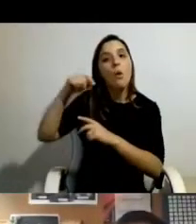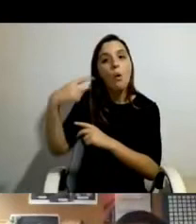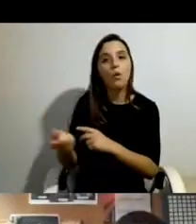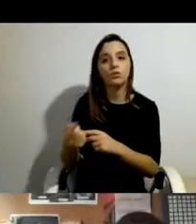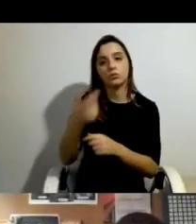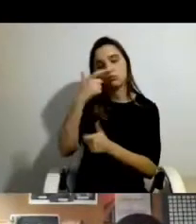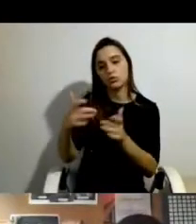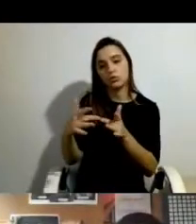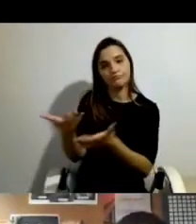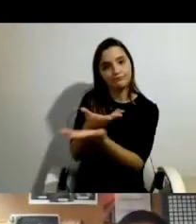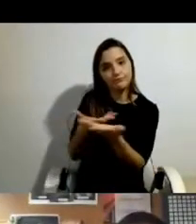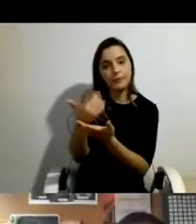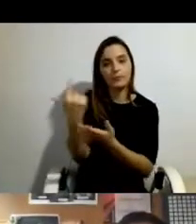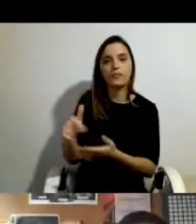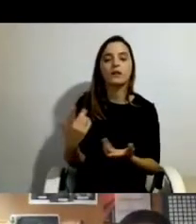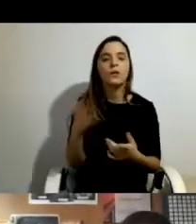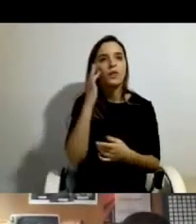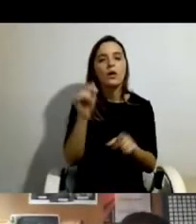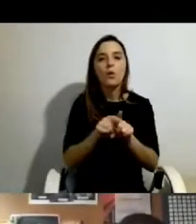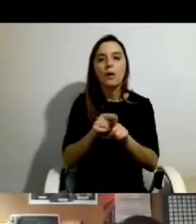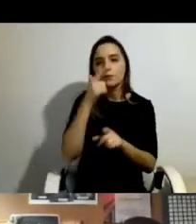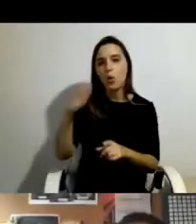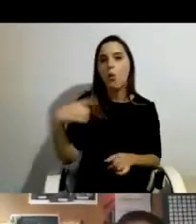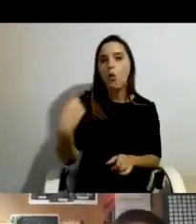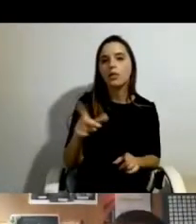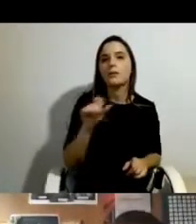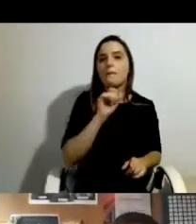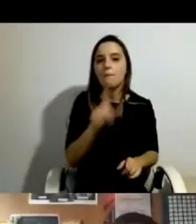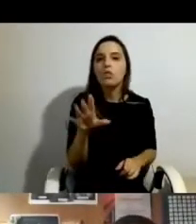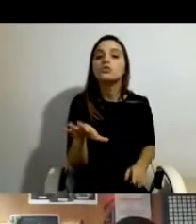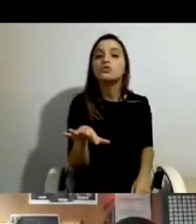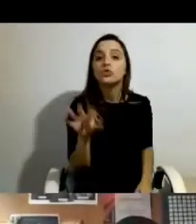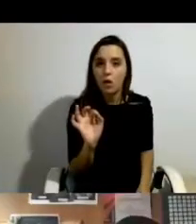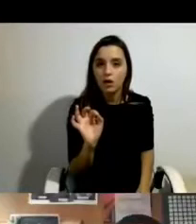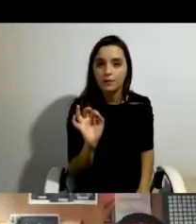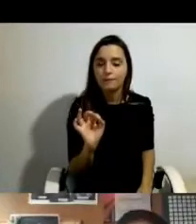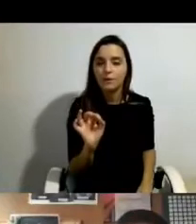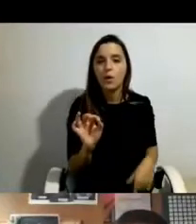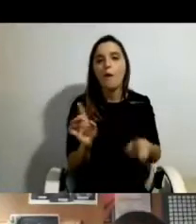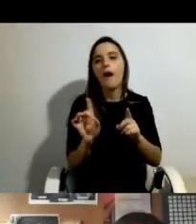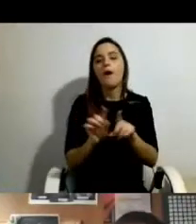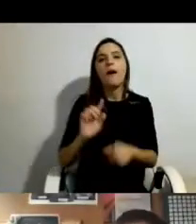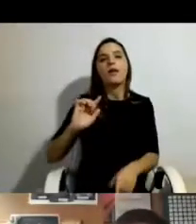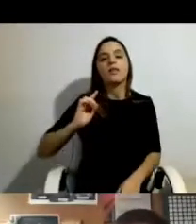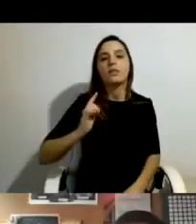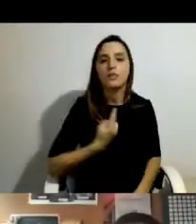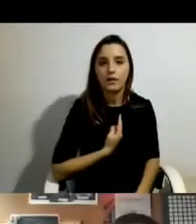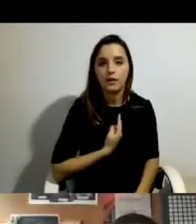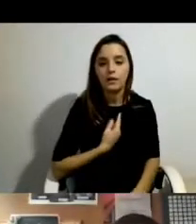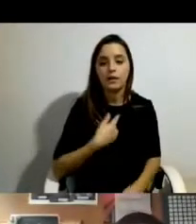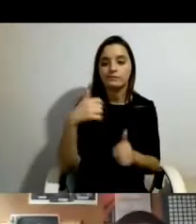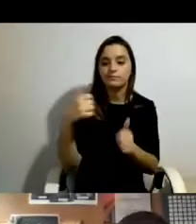relacionam, não é? Portanto, esta ideia de que os outros agora também podem escolher, que não é uma obrigação estar com eles,